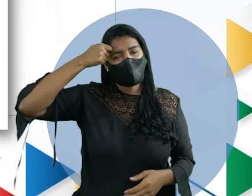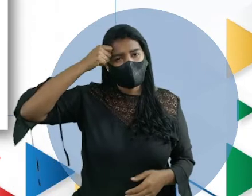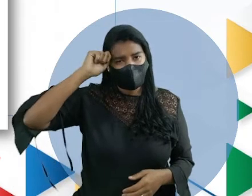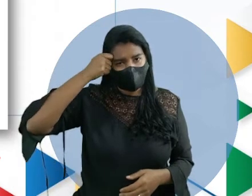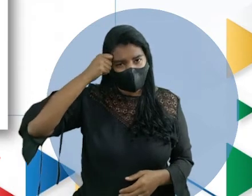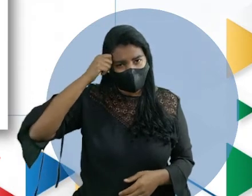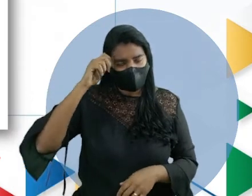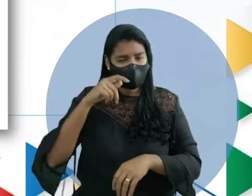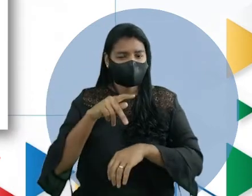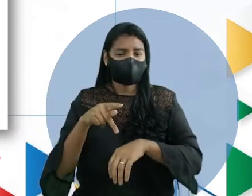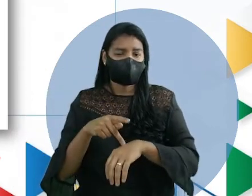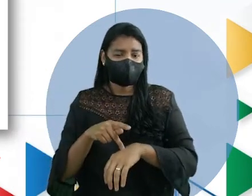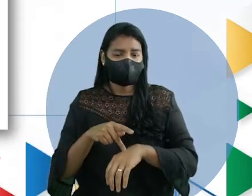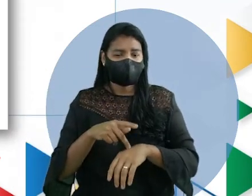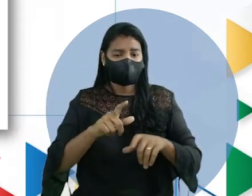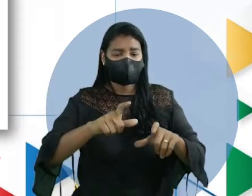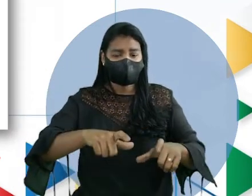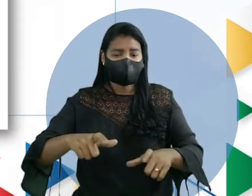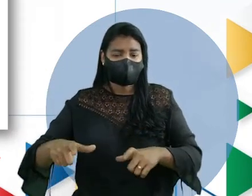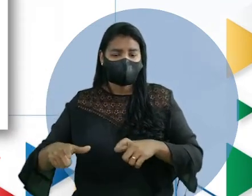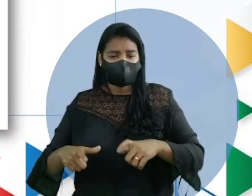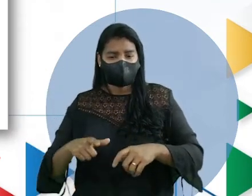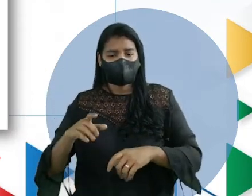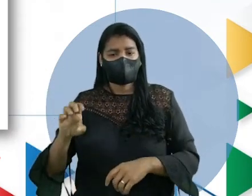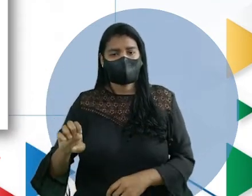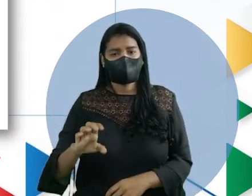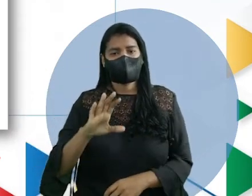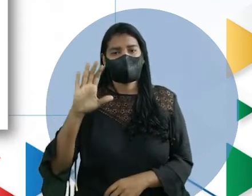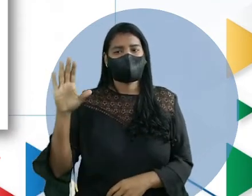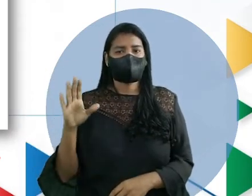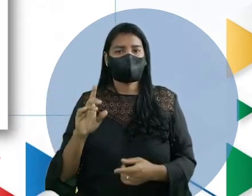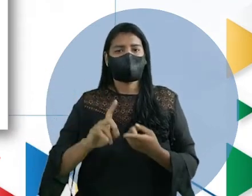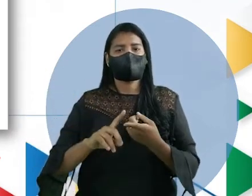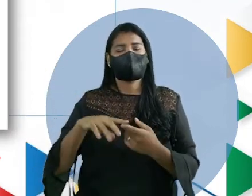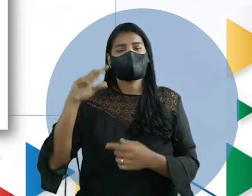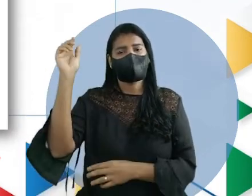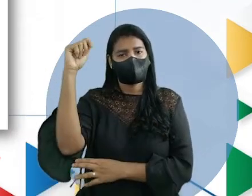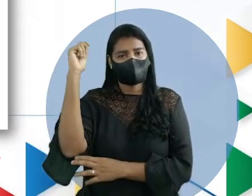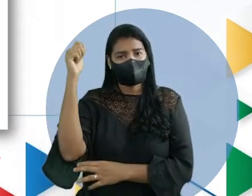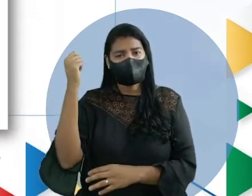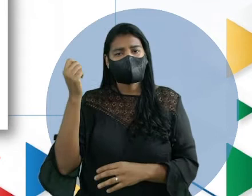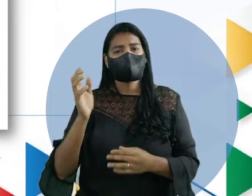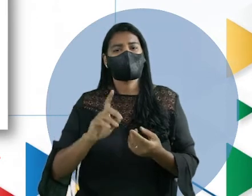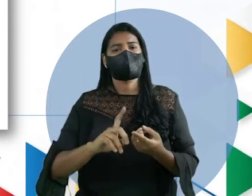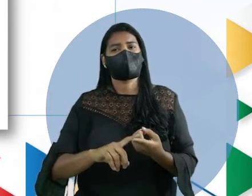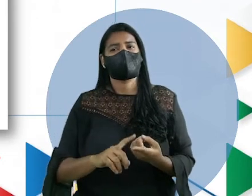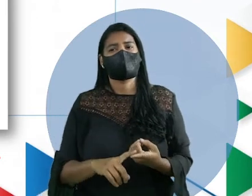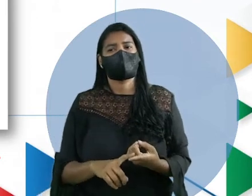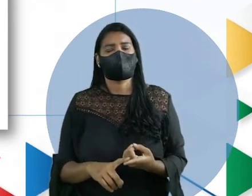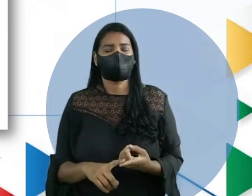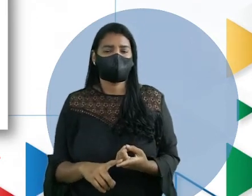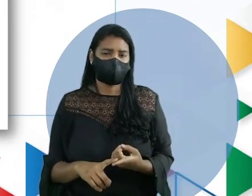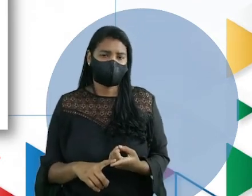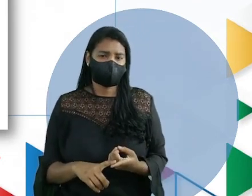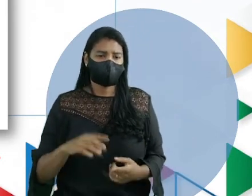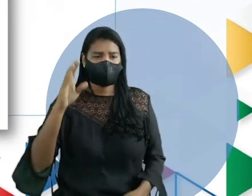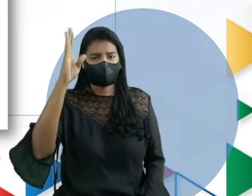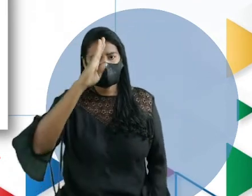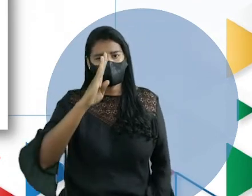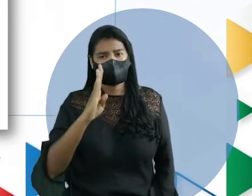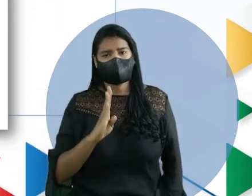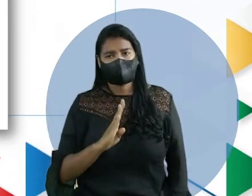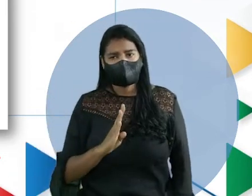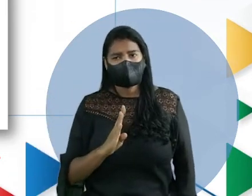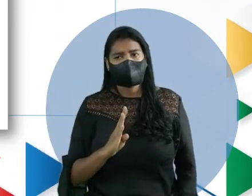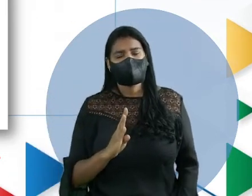né? Mas outras regiões europeias, como a Espanha também. Então, no Brasil, isso aí foi um dado